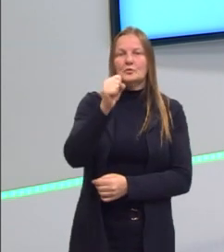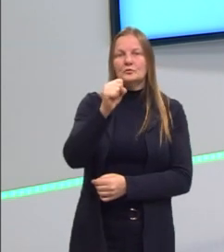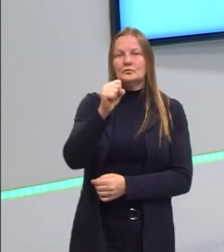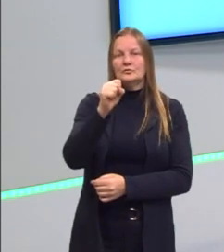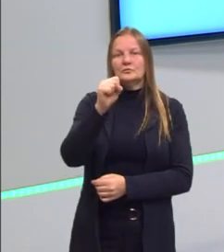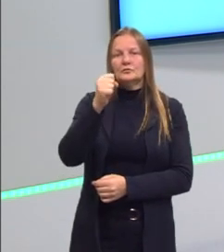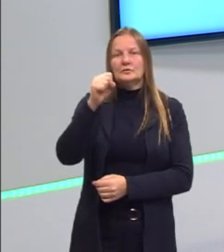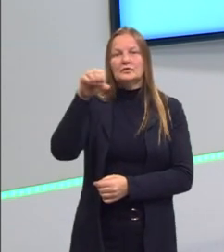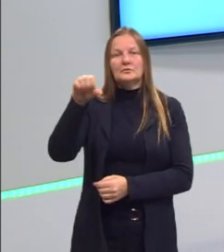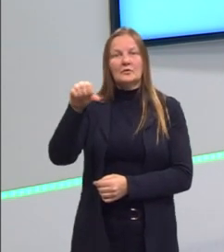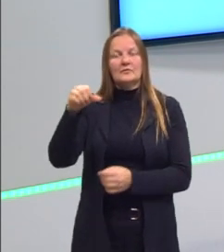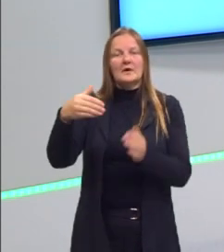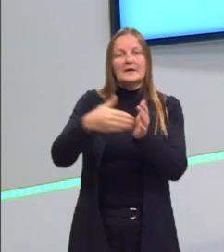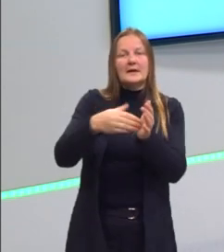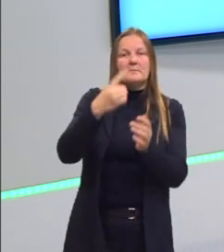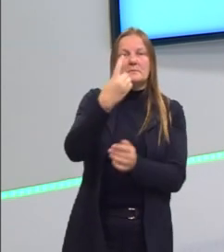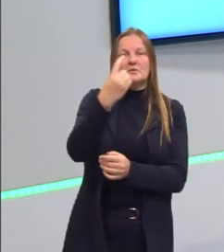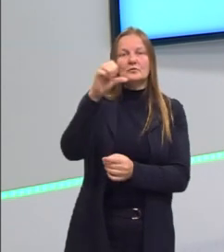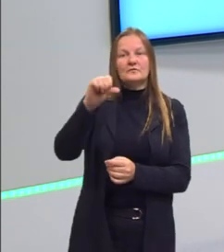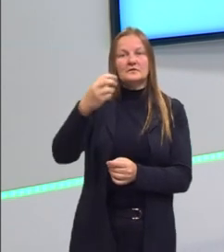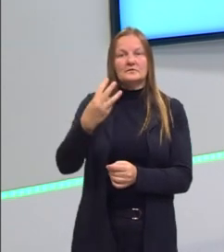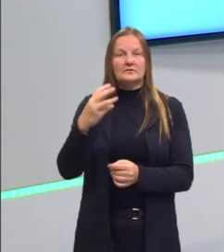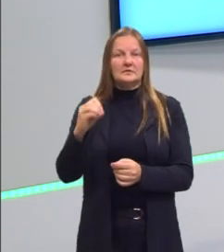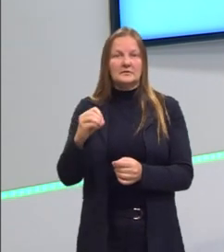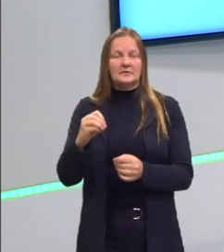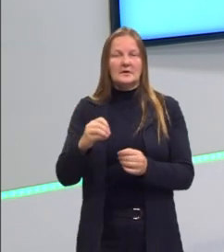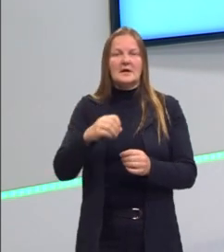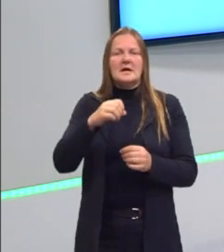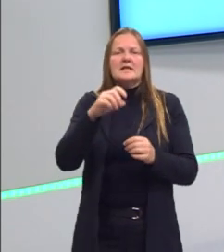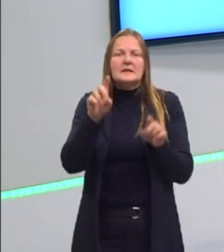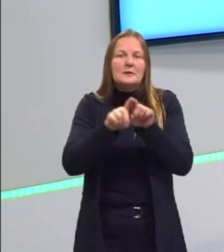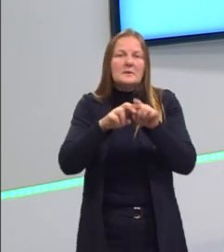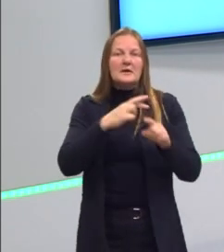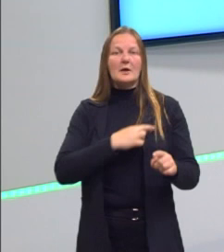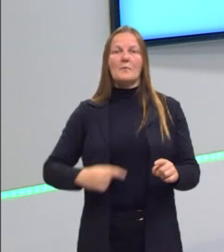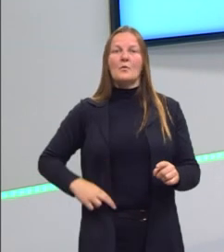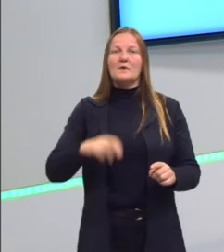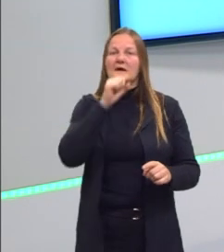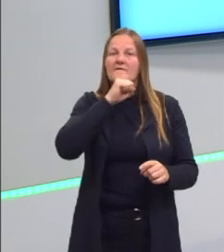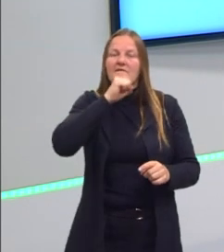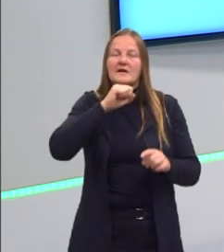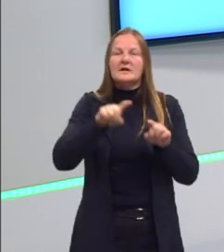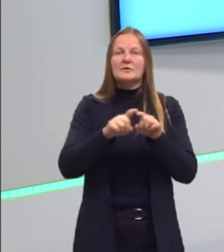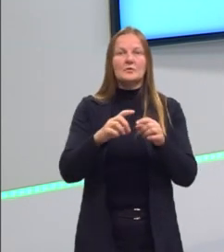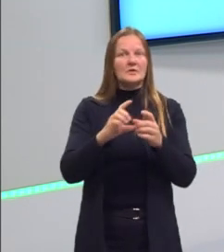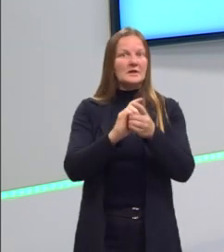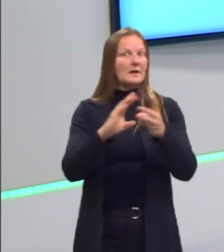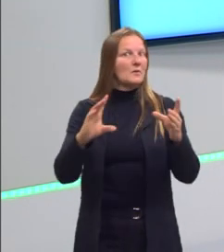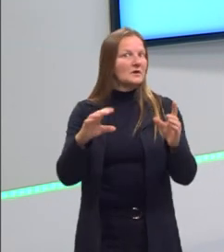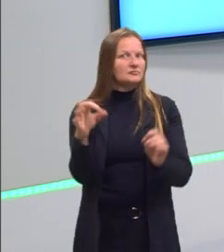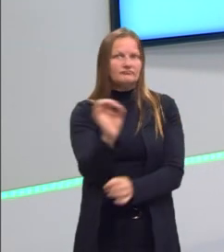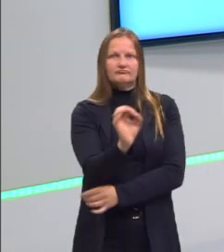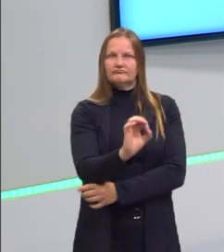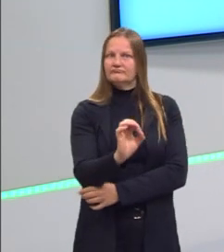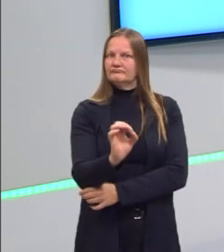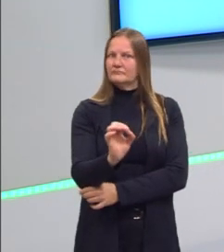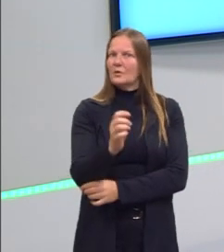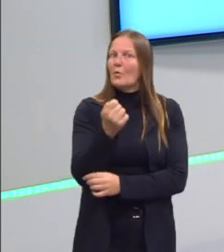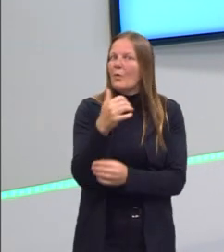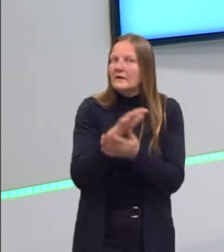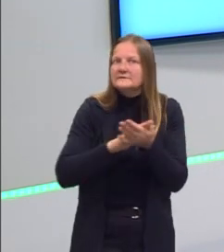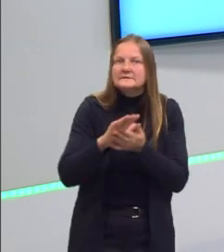até 1930, também chamada de república velha, ela não é muito democrática, porque ela não tem muita